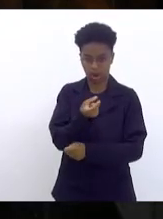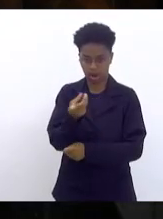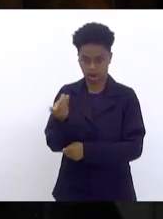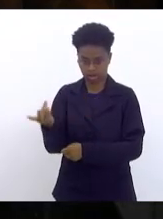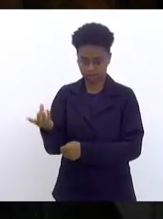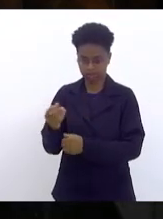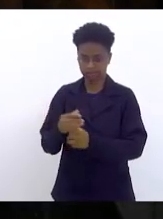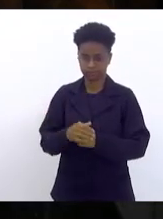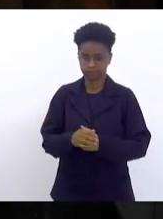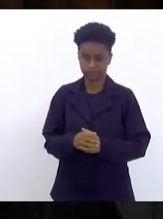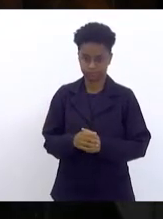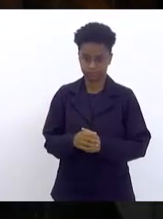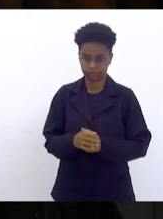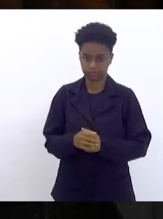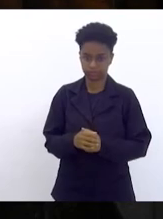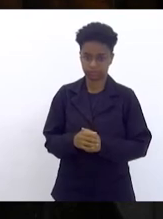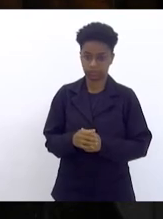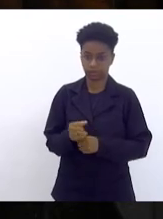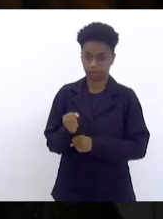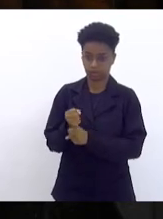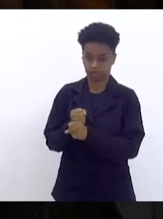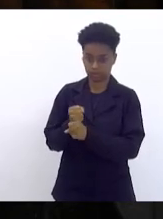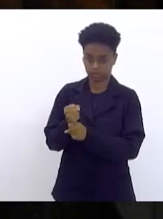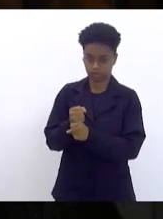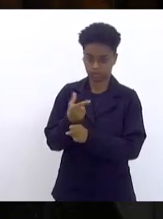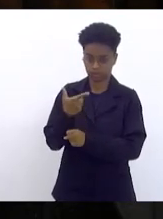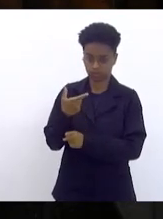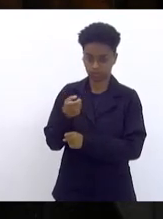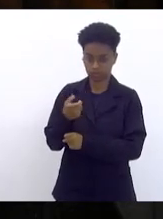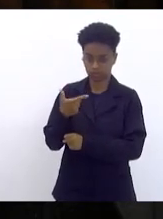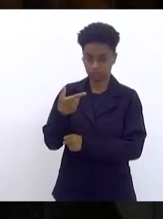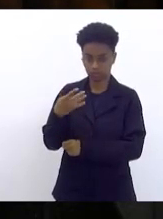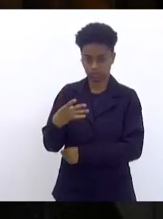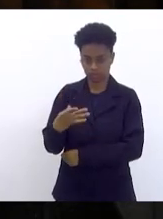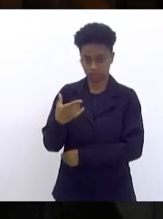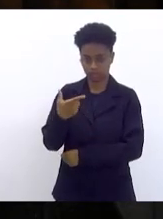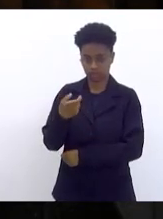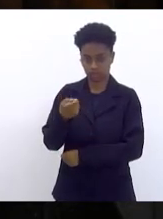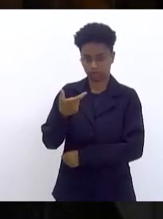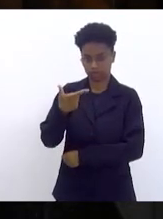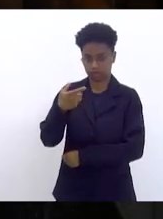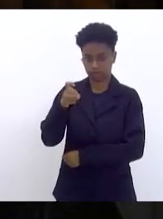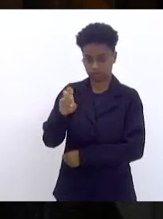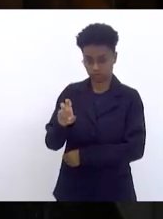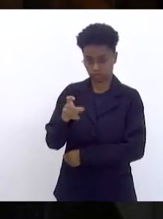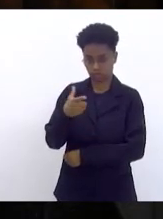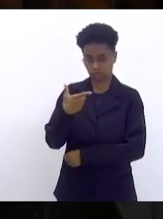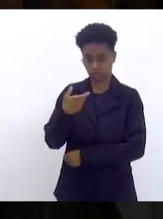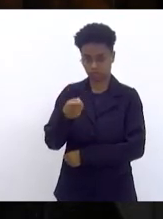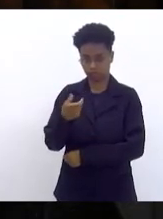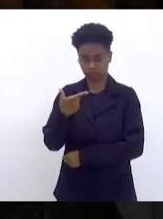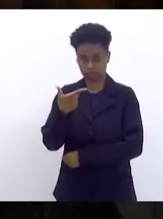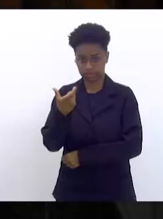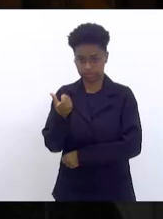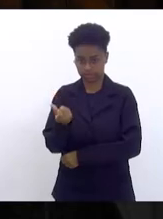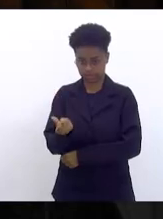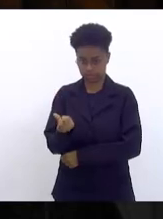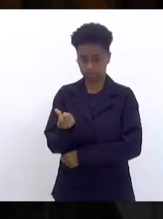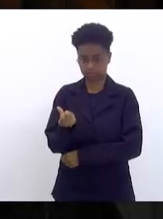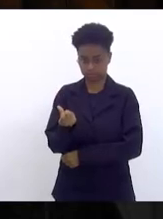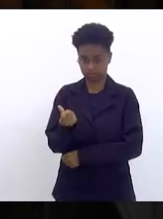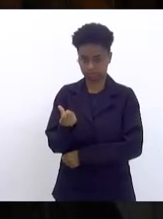de 24, de 25 e de 26, senhor presidente,